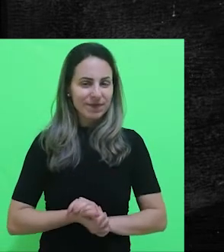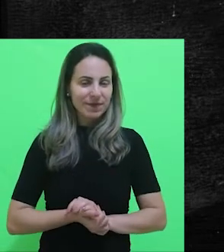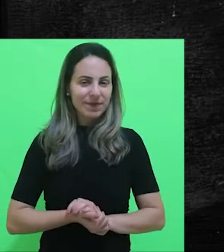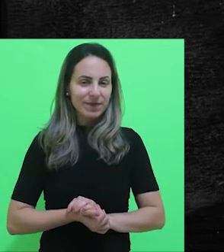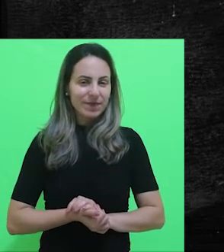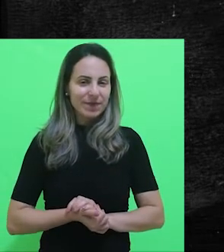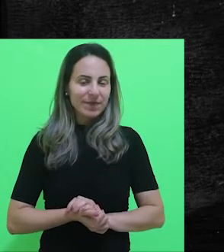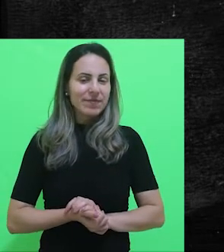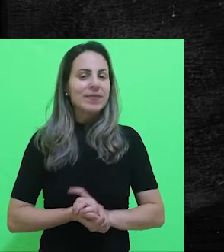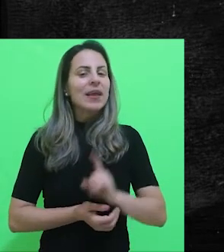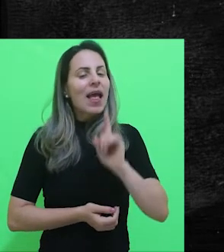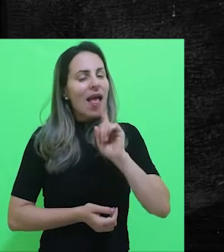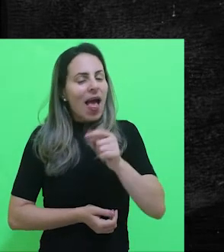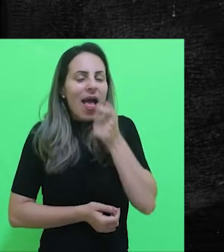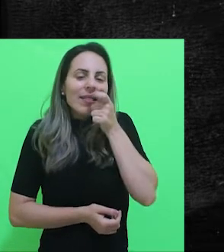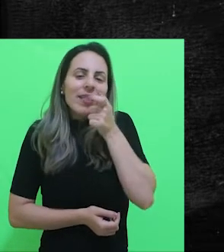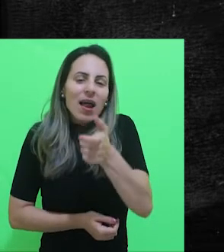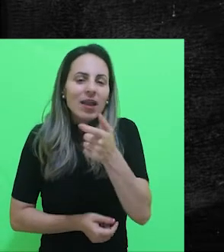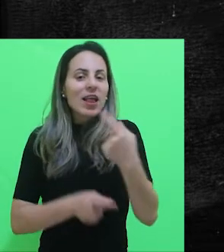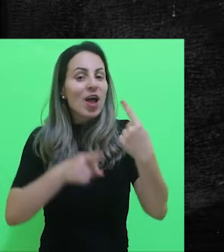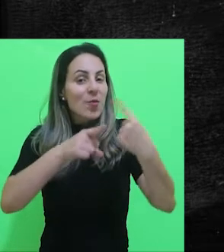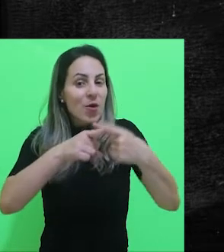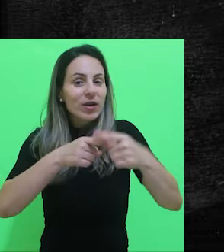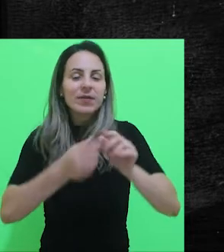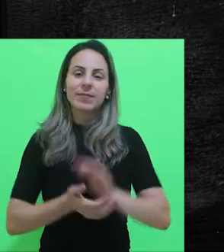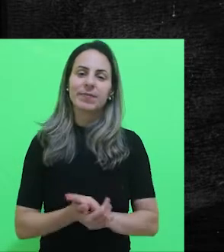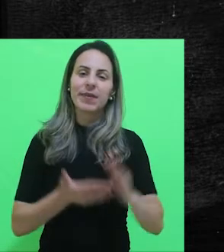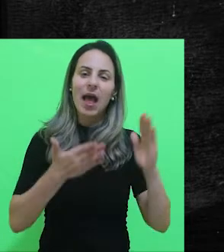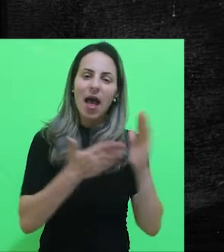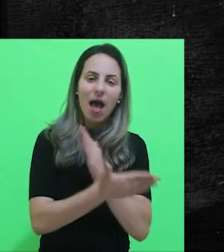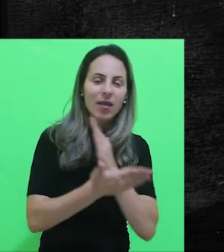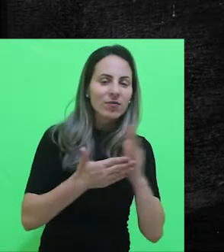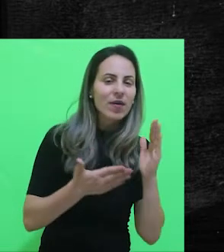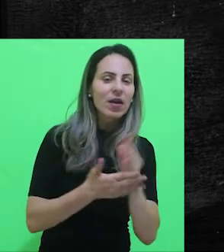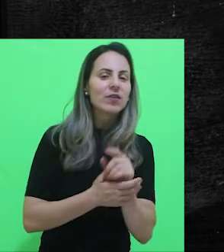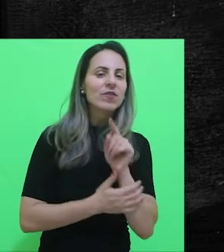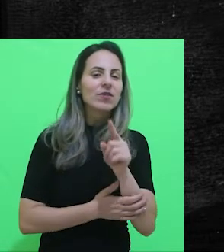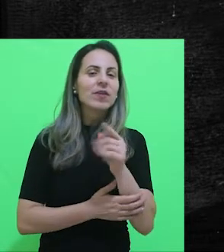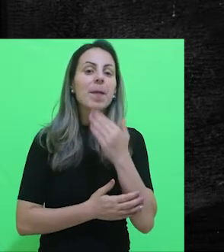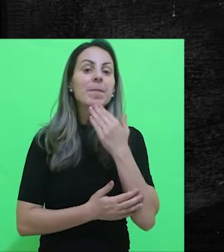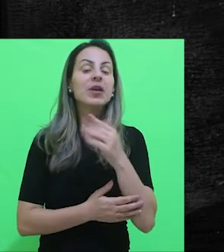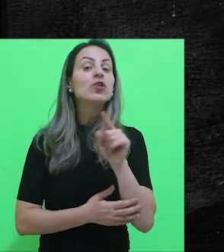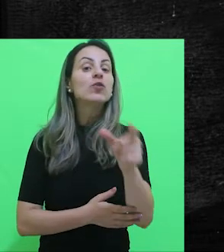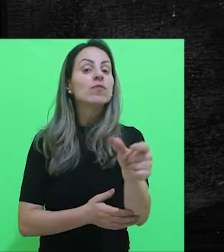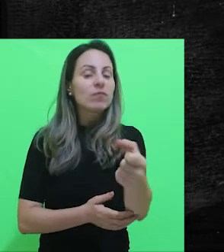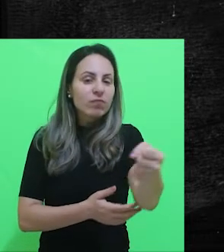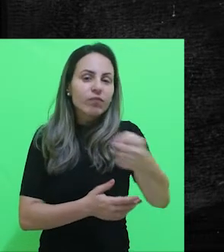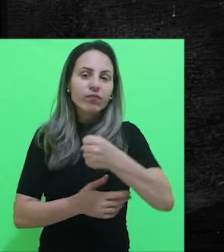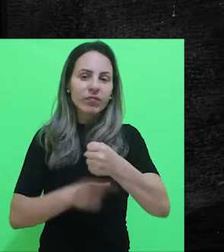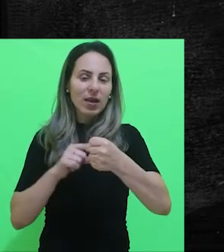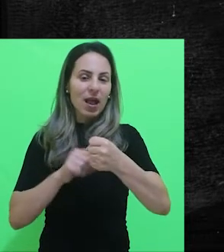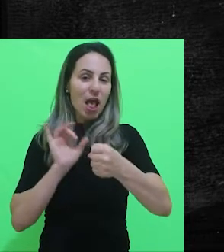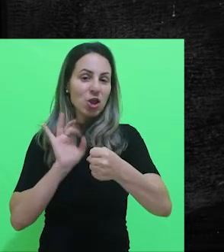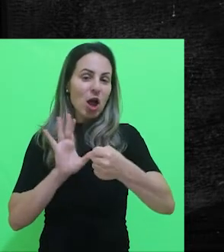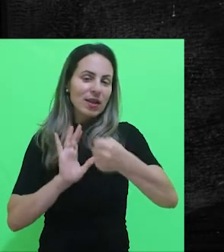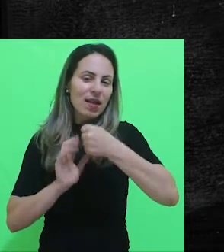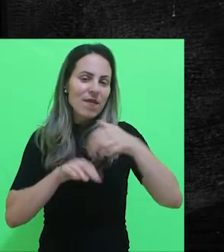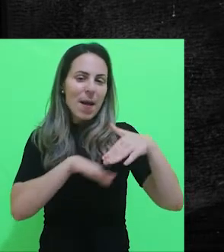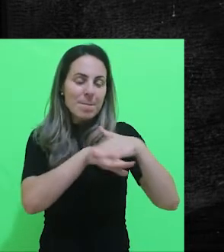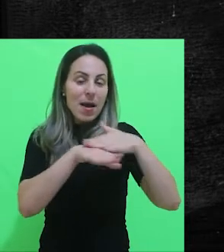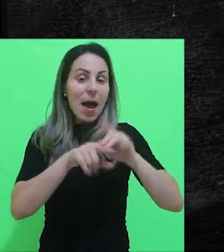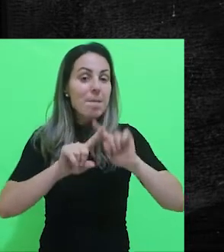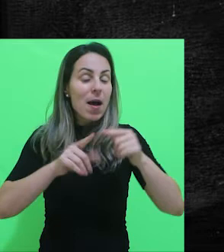é um aspecto interessante porque, em alguns momentos, você pode ser convocado somente para uma entrevista, mas, de